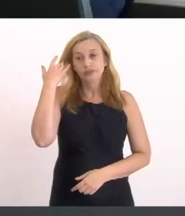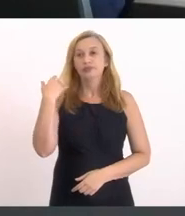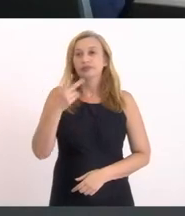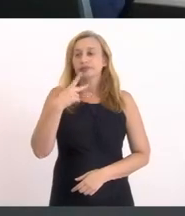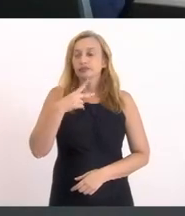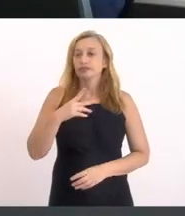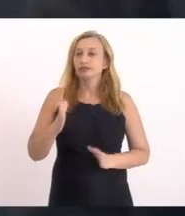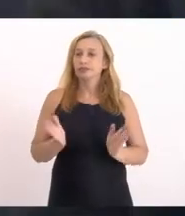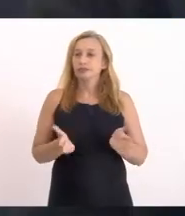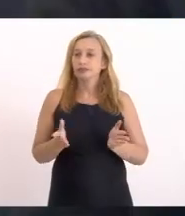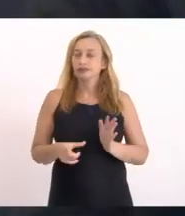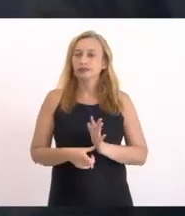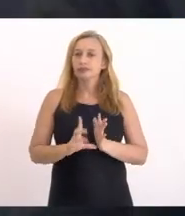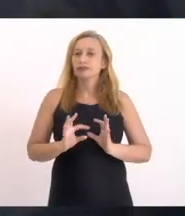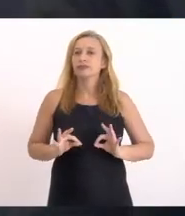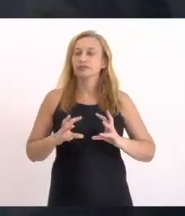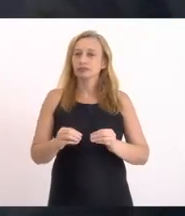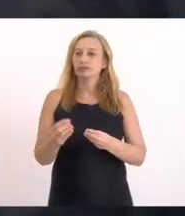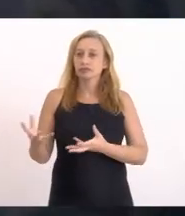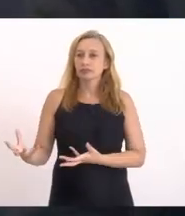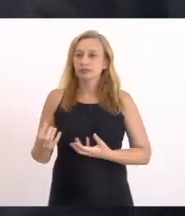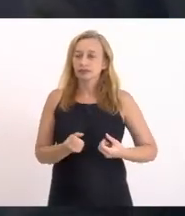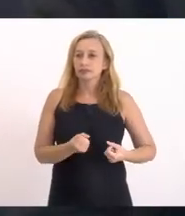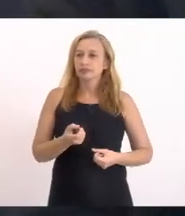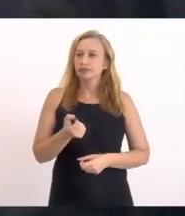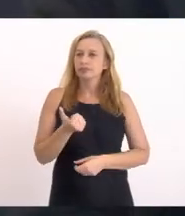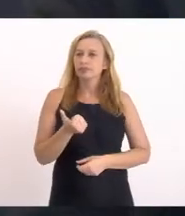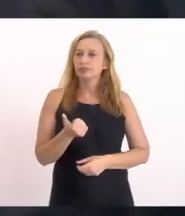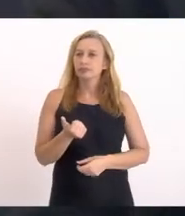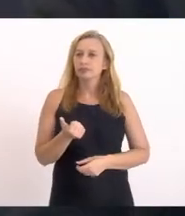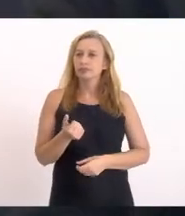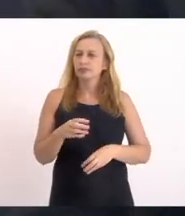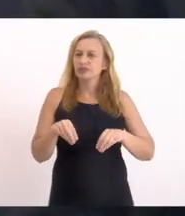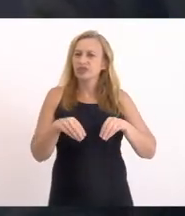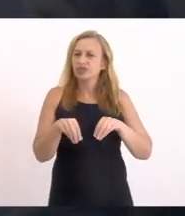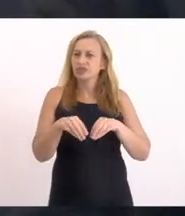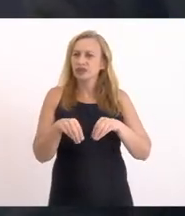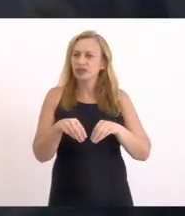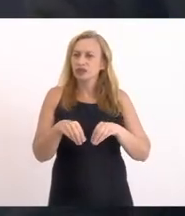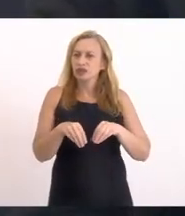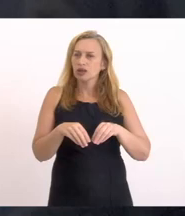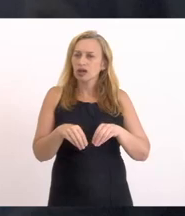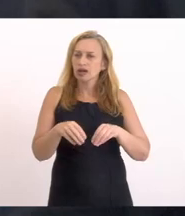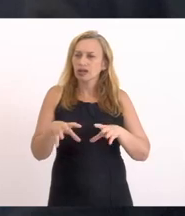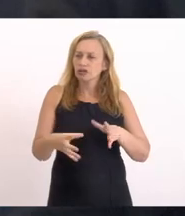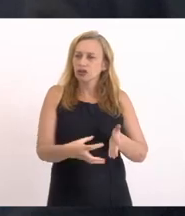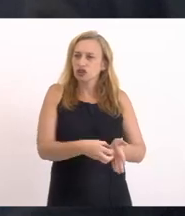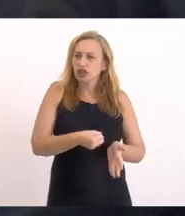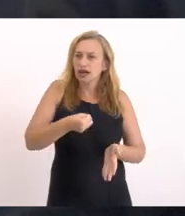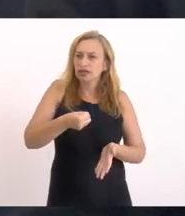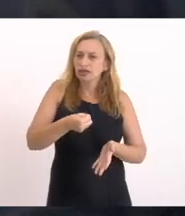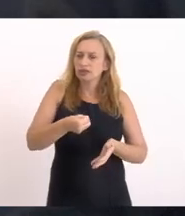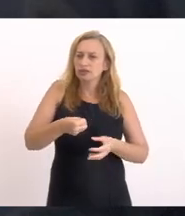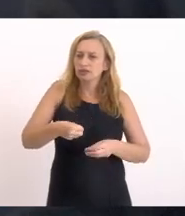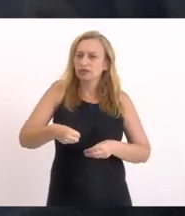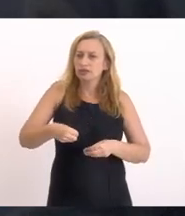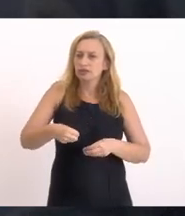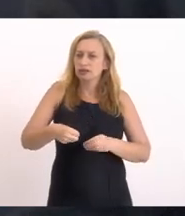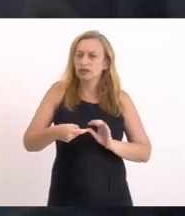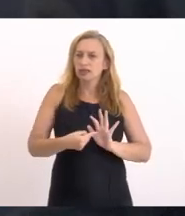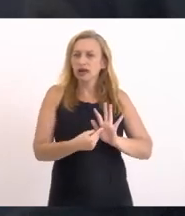de mais nada Eu recebi Há pouco Essa areia Foi retirada Lá da